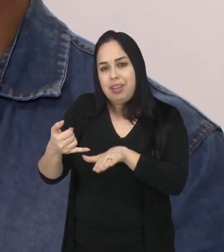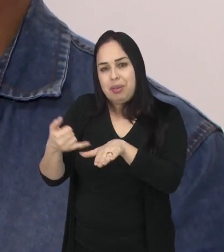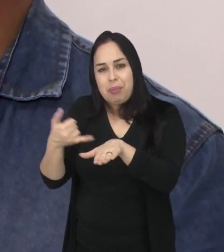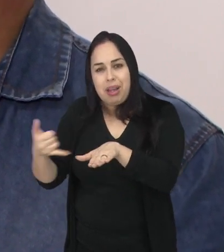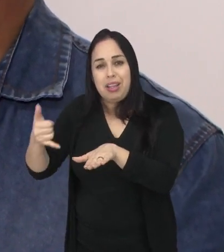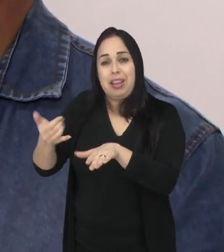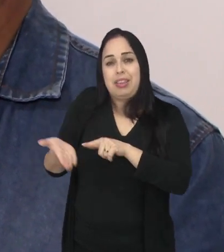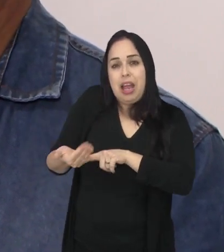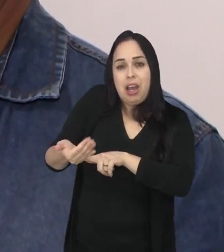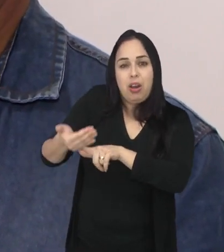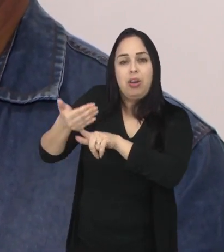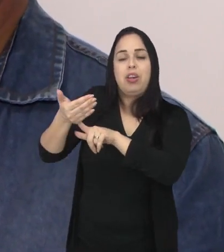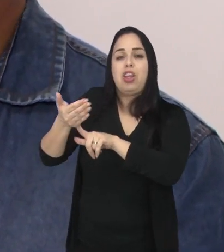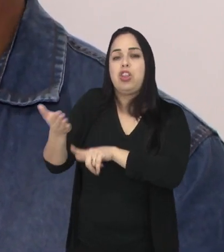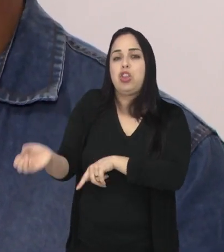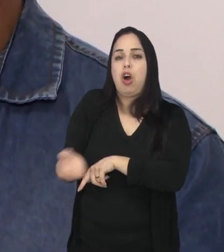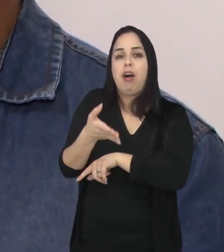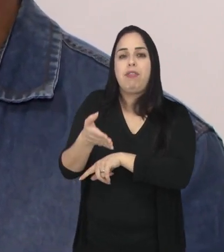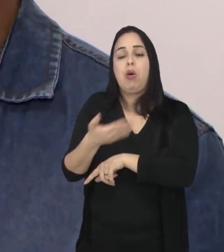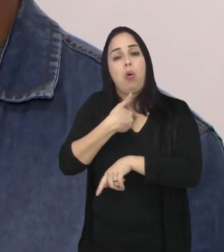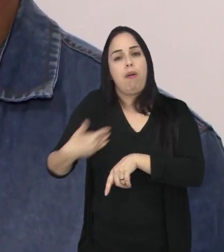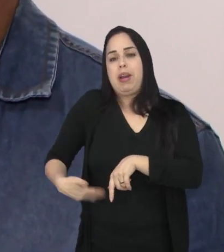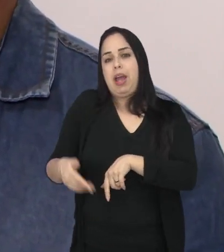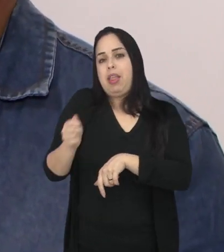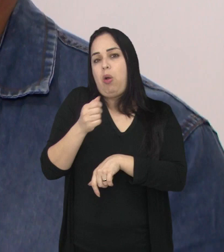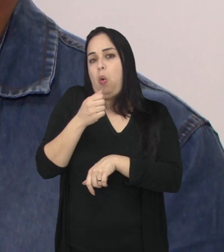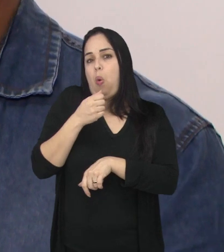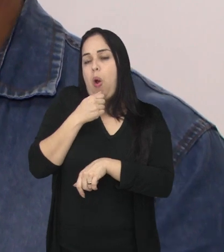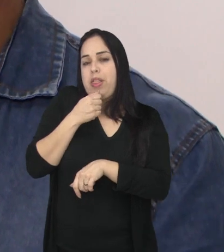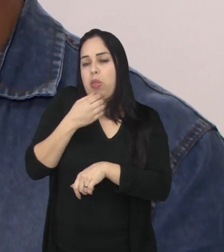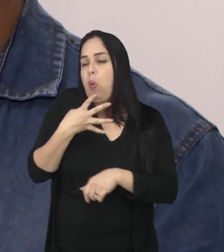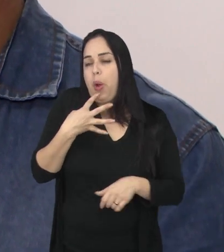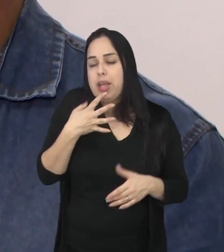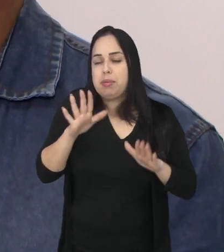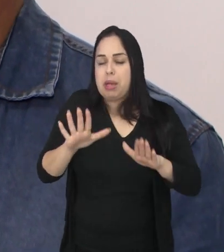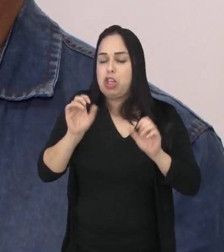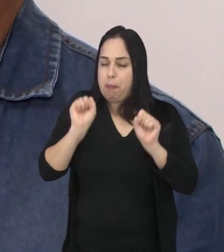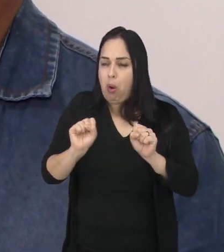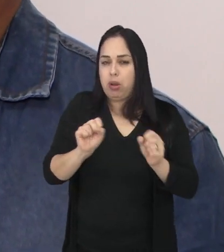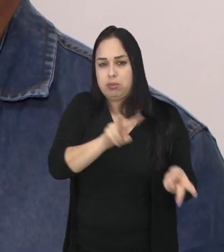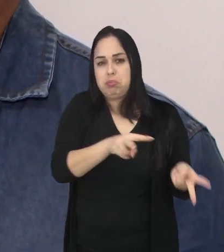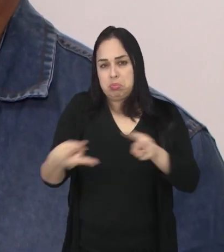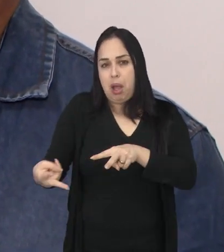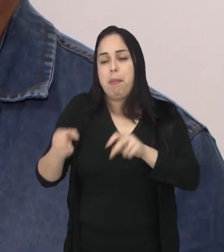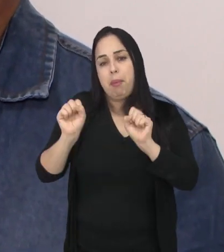tecnologia nova, o governo ainda não conhece sobre isso, mas já dá para ser feito.